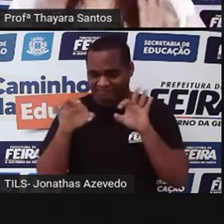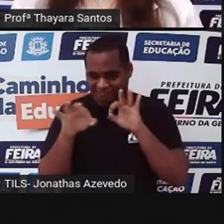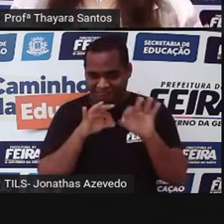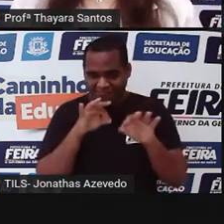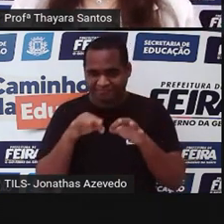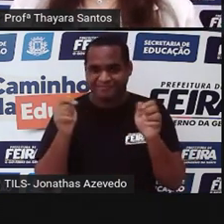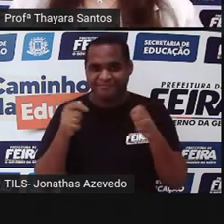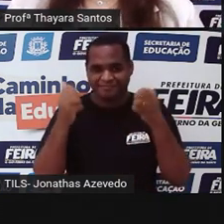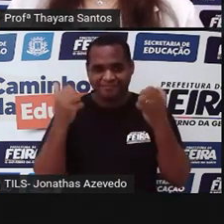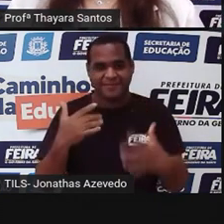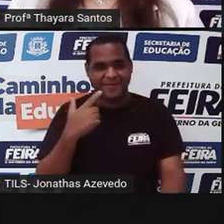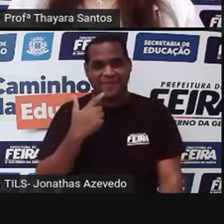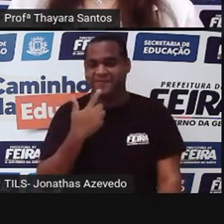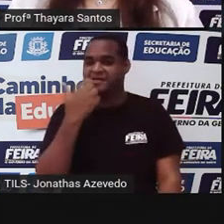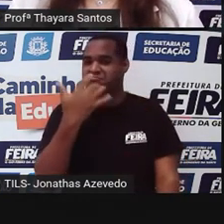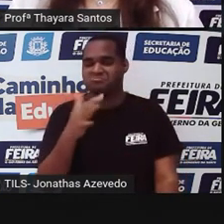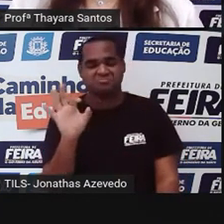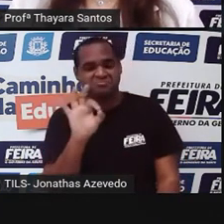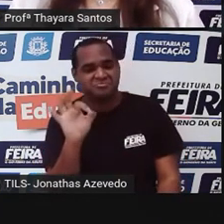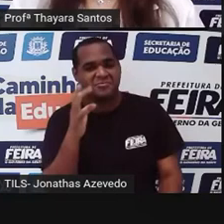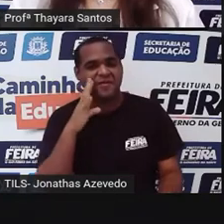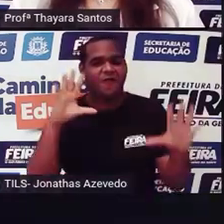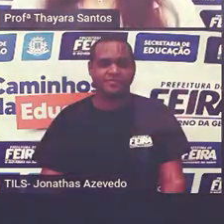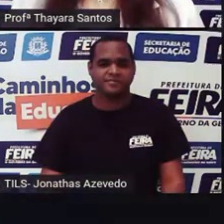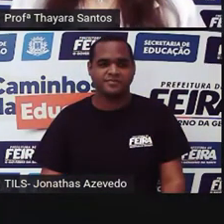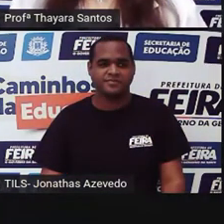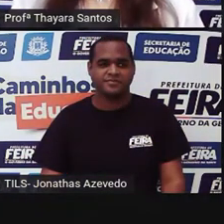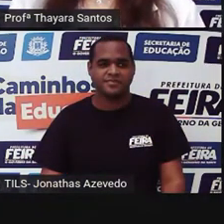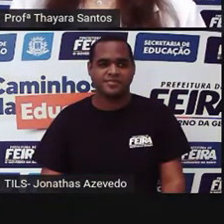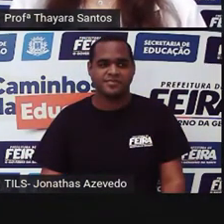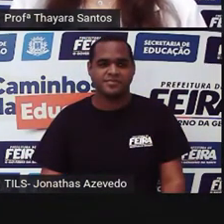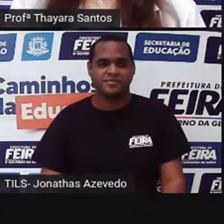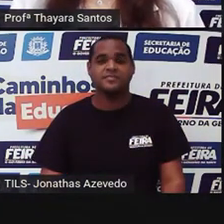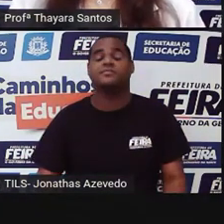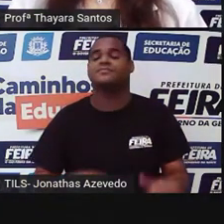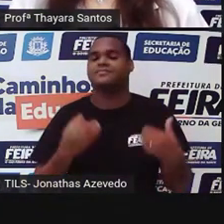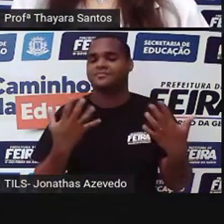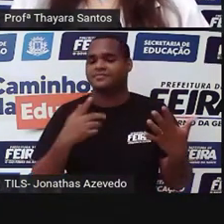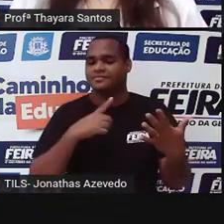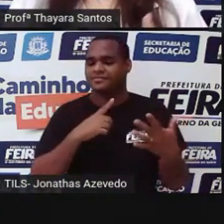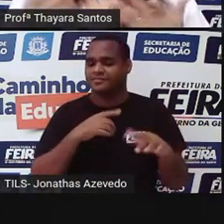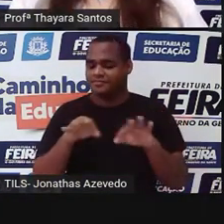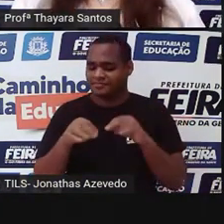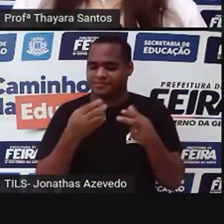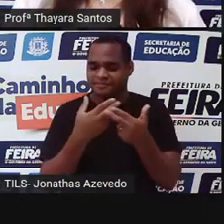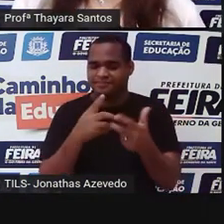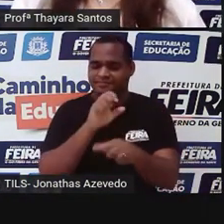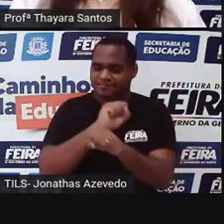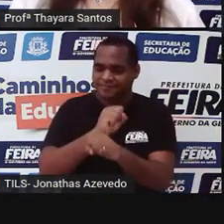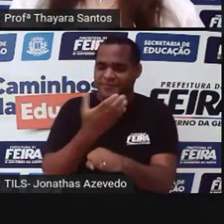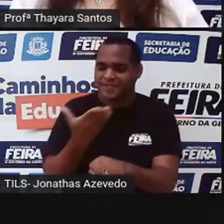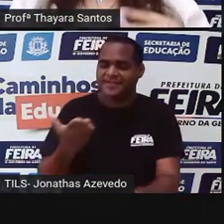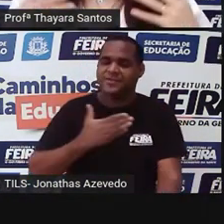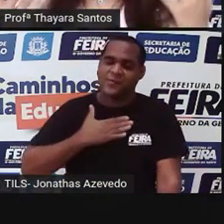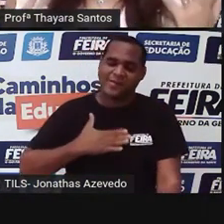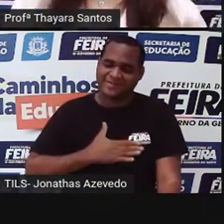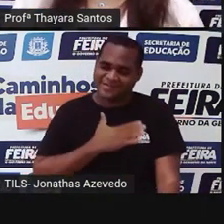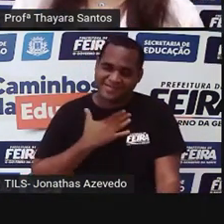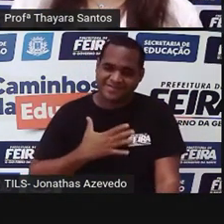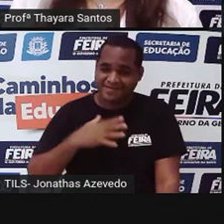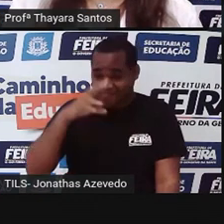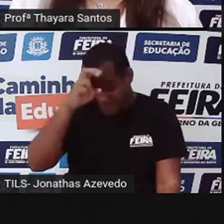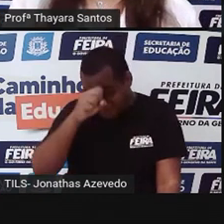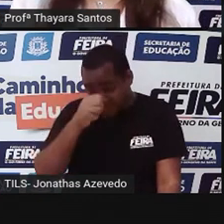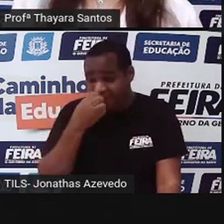vai funcionar, porque eu não quero dar muito spoiler, não. Vou fechar aqui. Então, gente, eu espero que vocês tenham gostado da aula de hoje, tenham aprendido